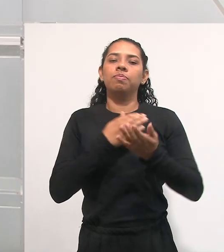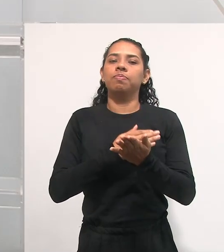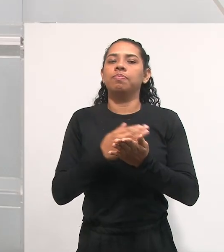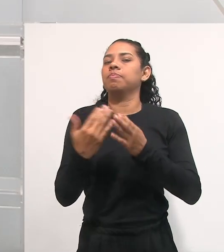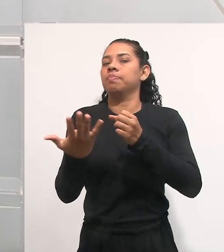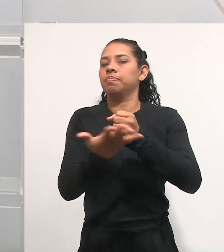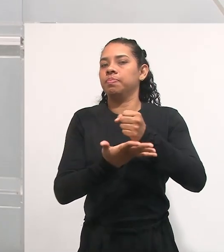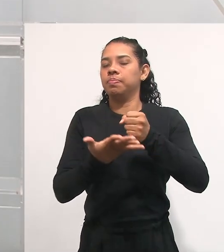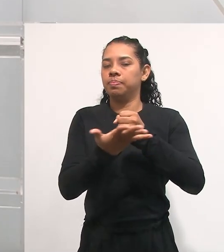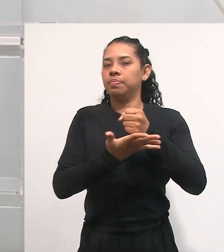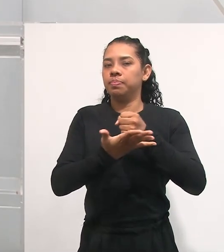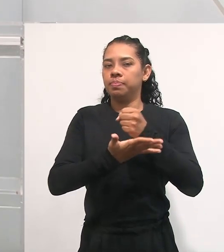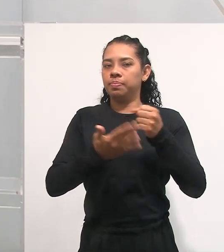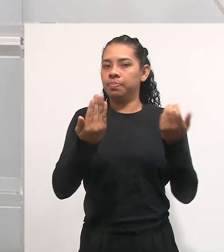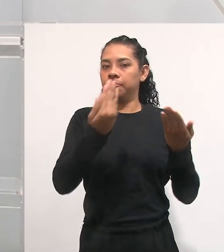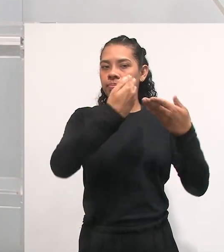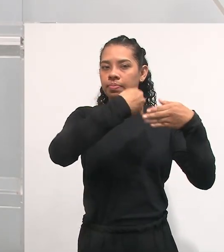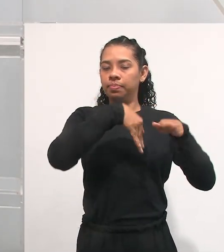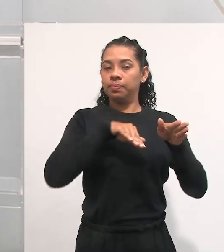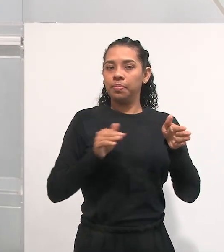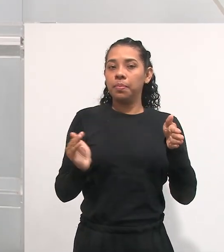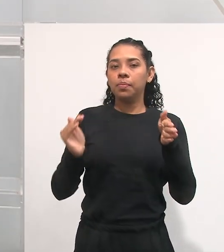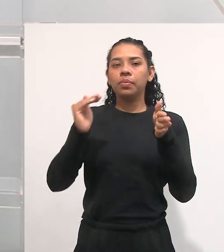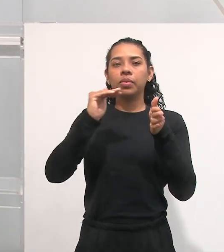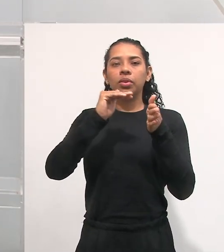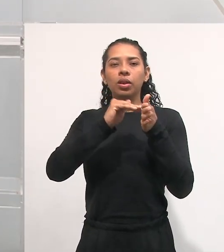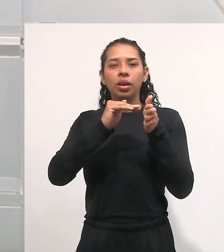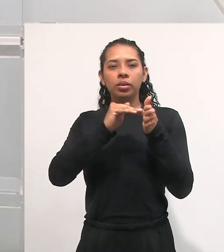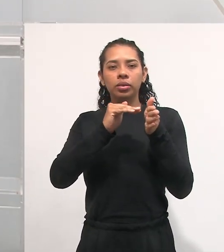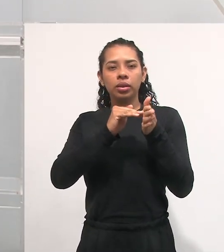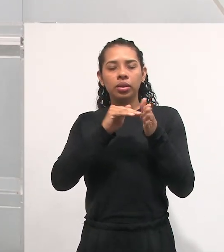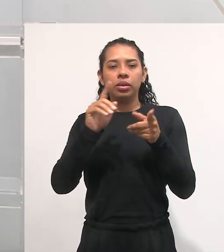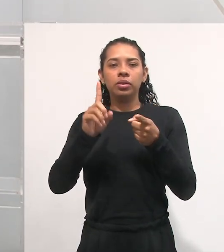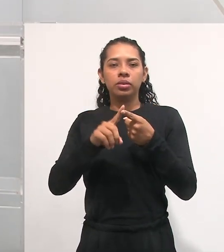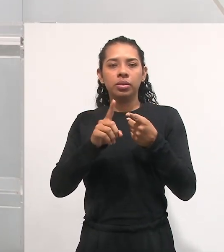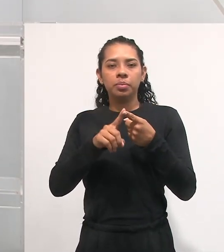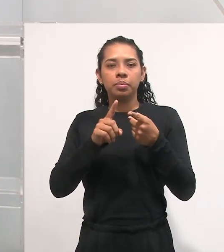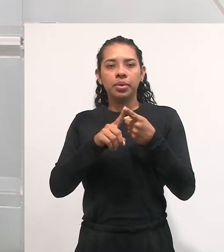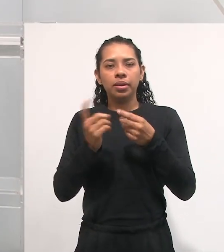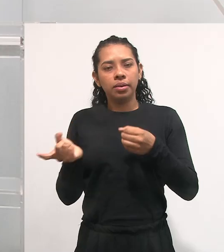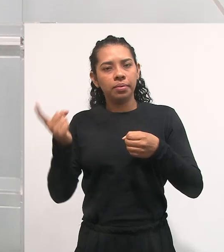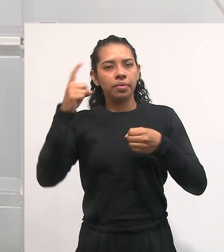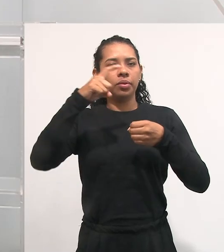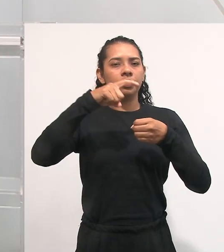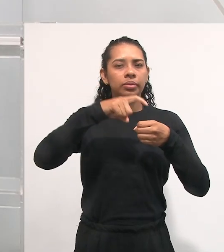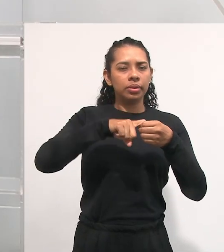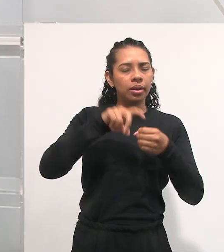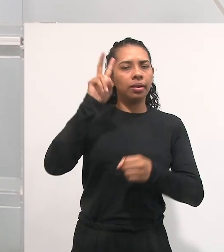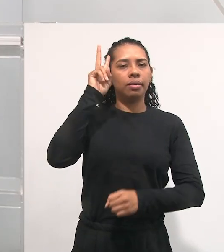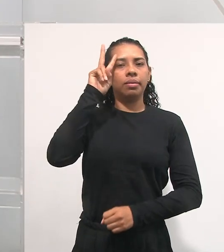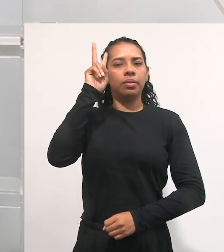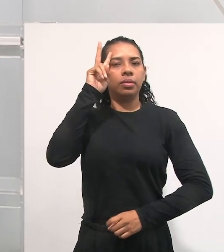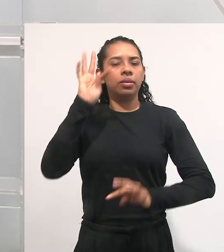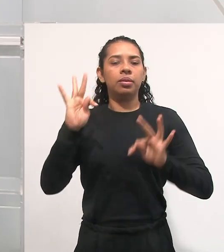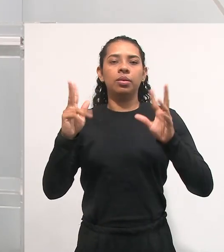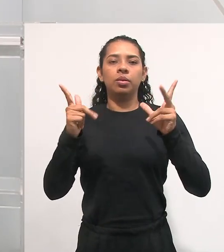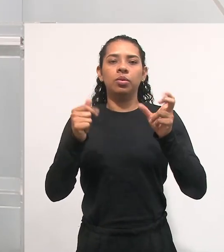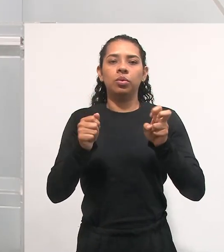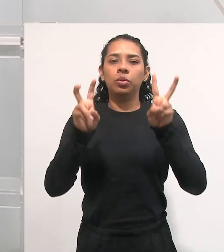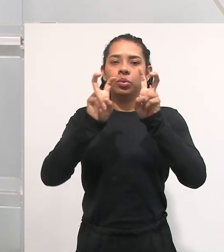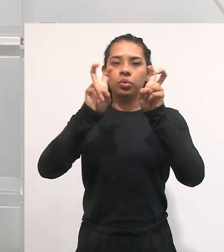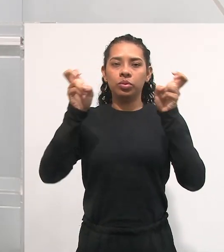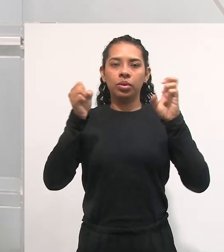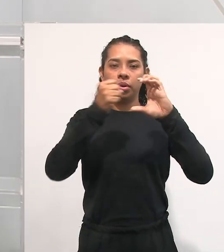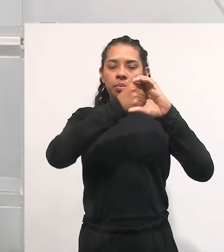avaliação. Até uma revisão desses elementos, desses conceitos, dessas definições,